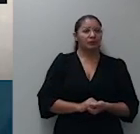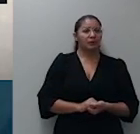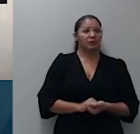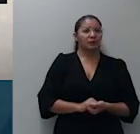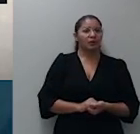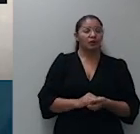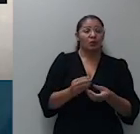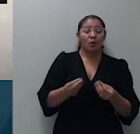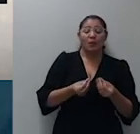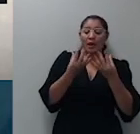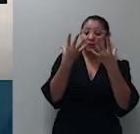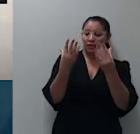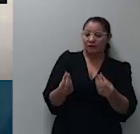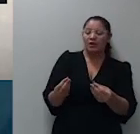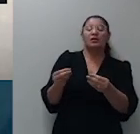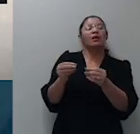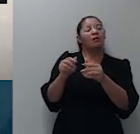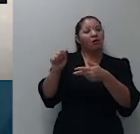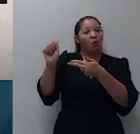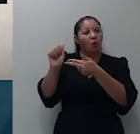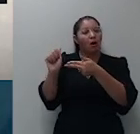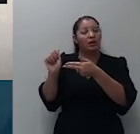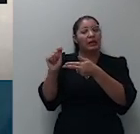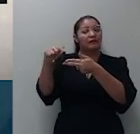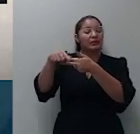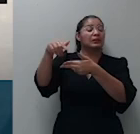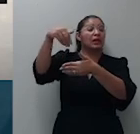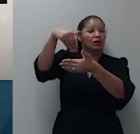ao agravo interno para